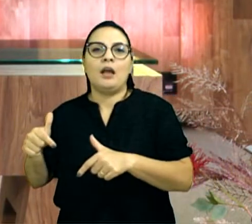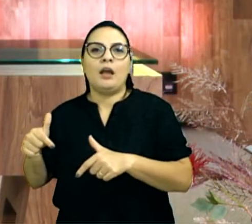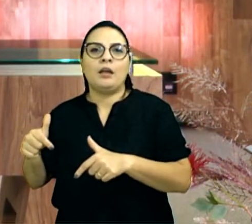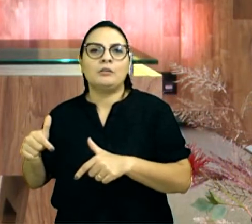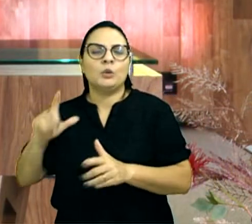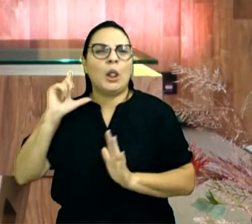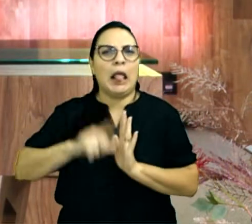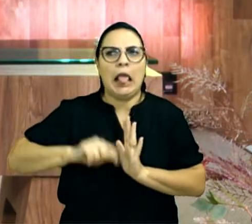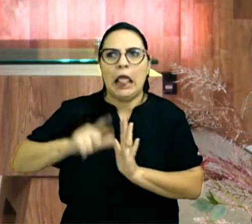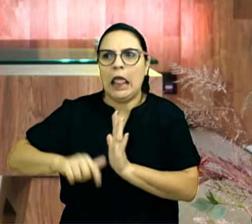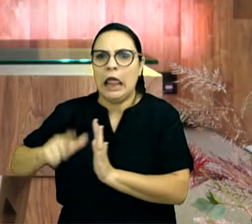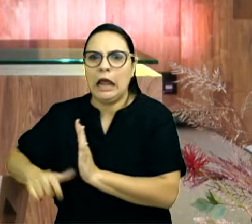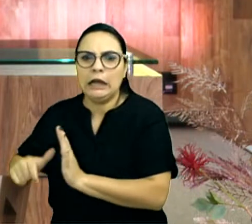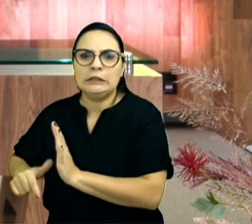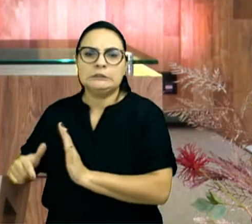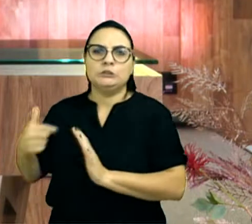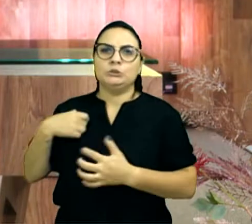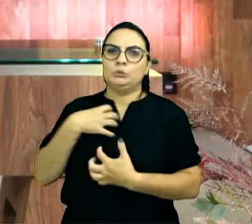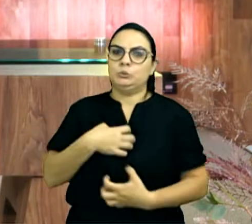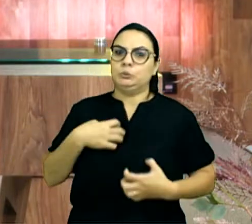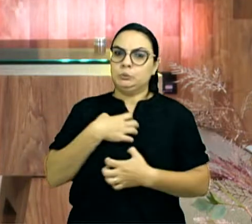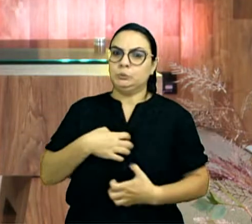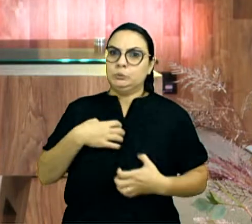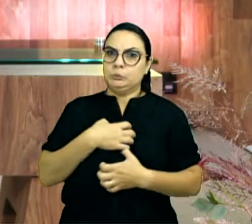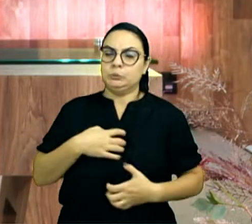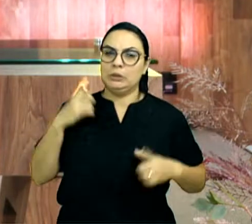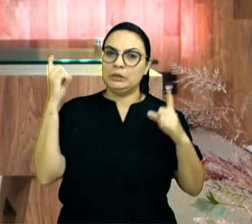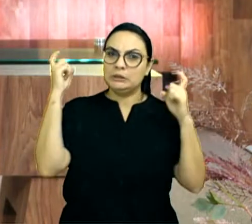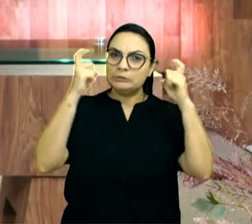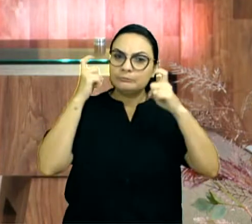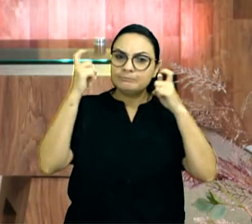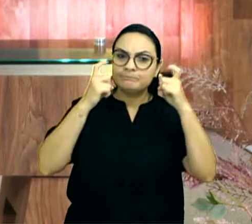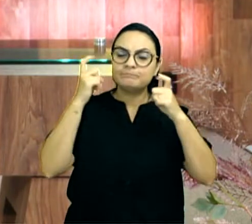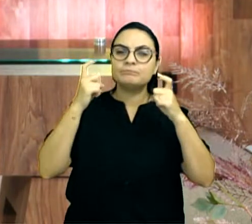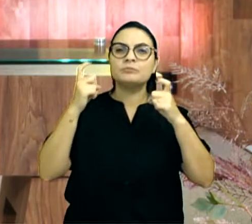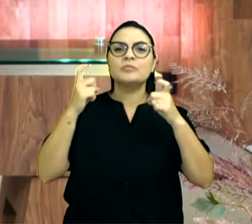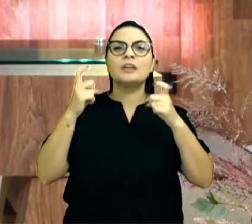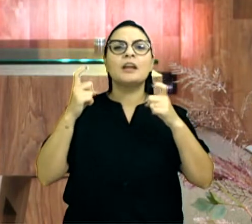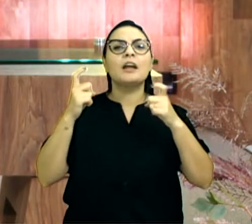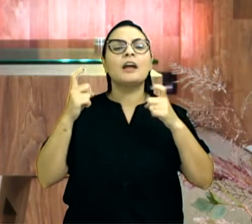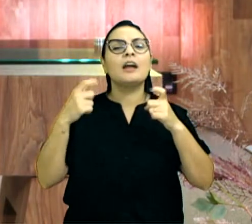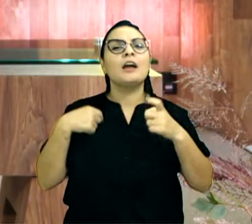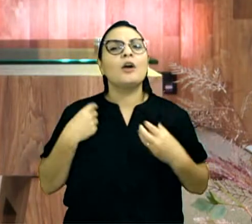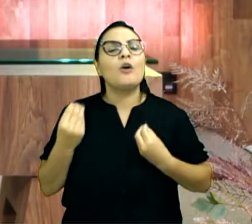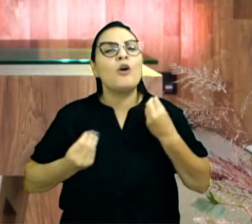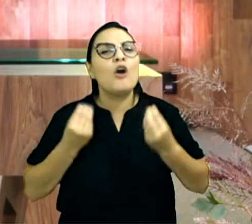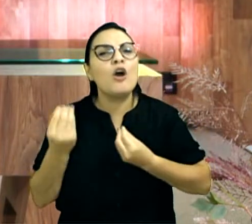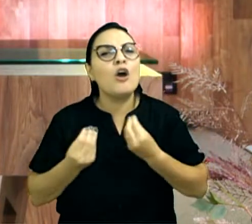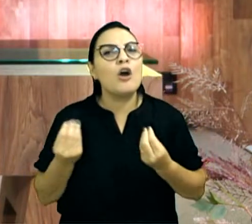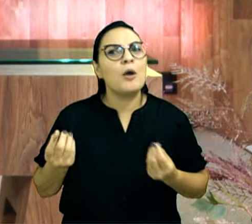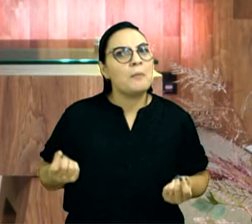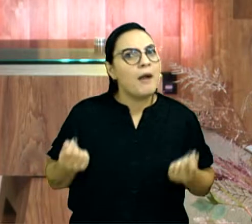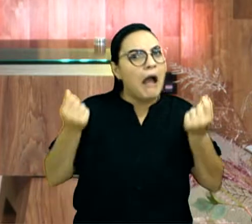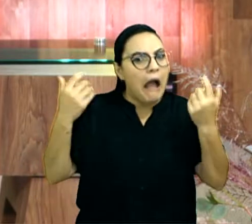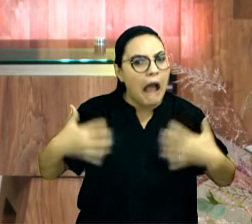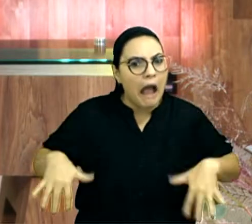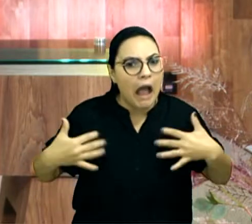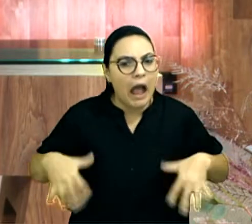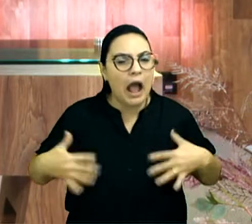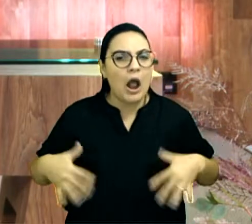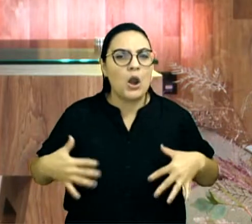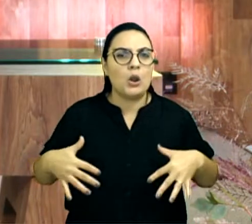atrasou tudo, já ia ter que chegar em casa e já vim trabalhar. Então, tudo isso, e aquela preocupação, e quanto vai custar isso daí, meu irmão?